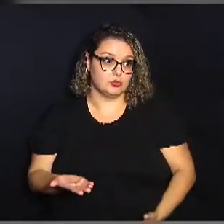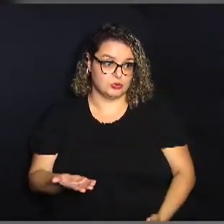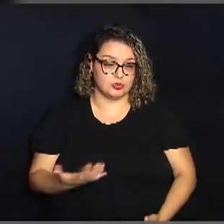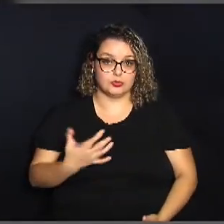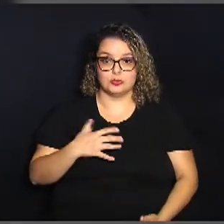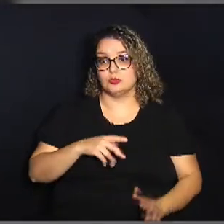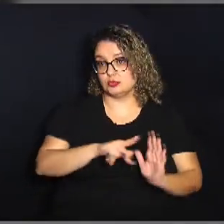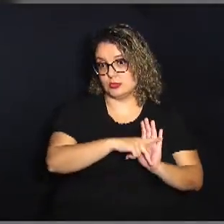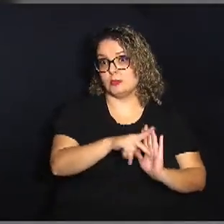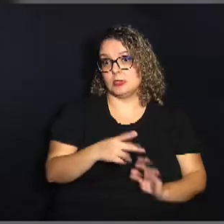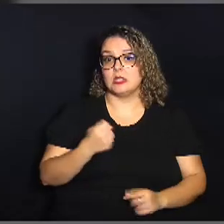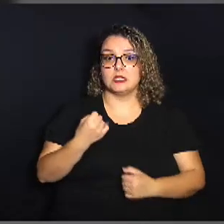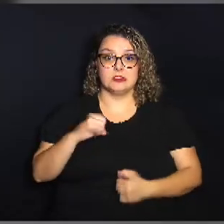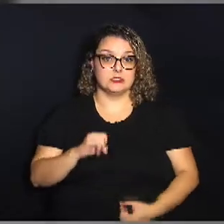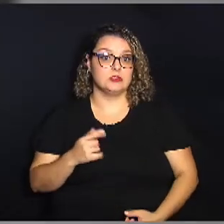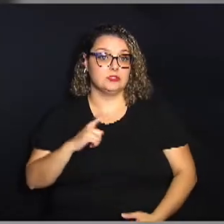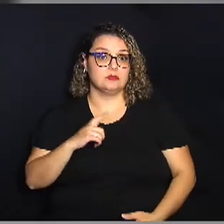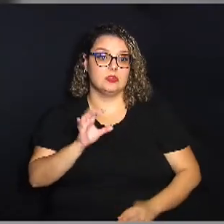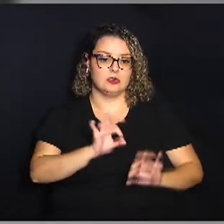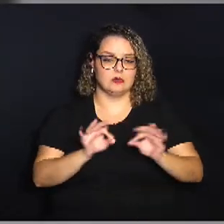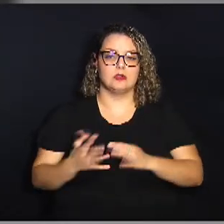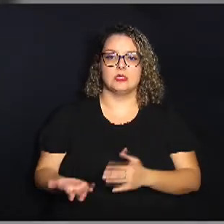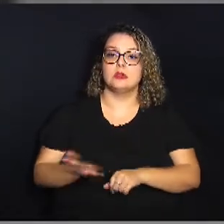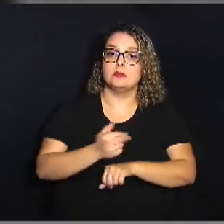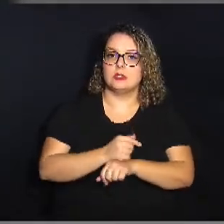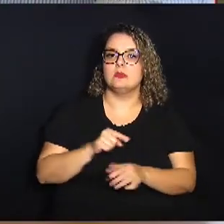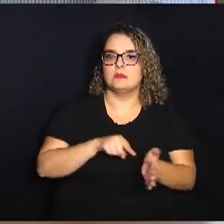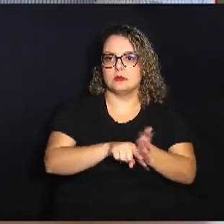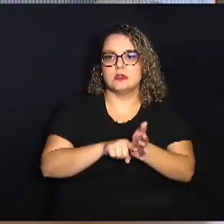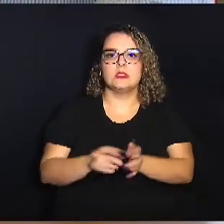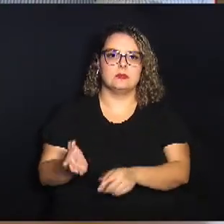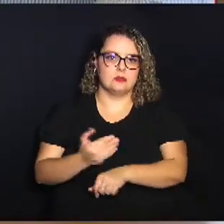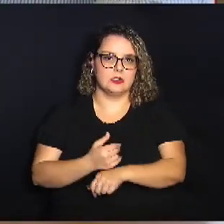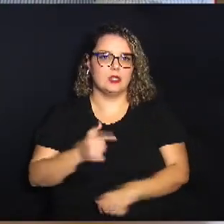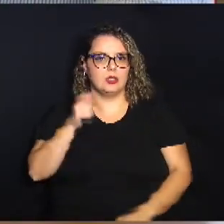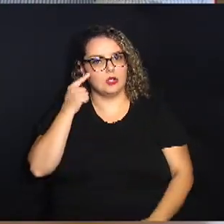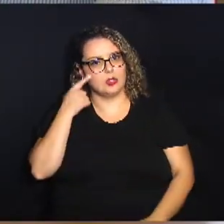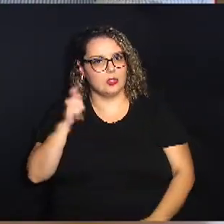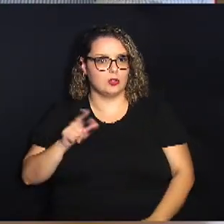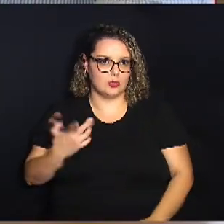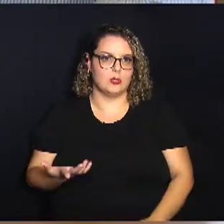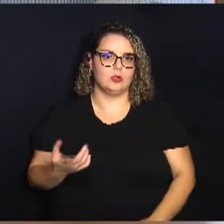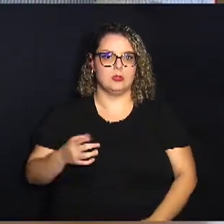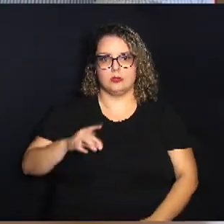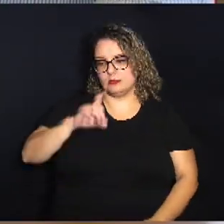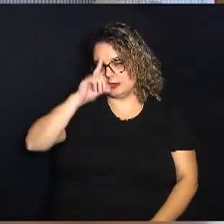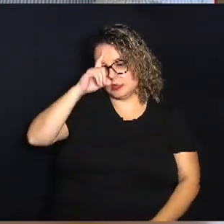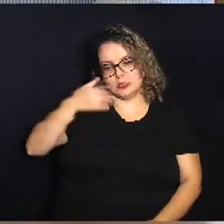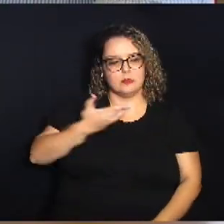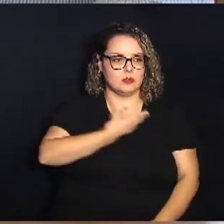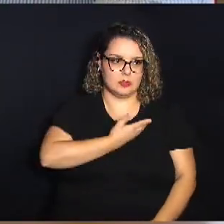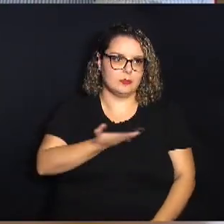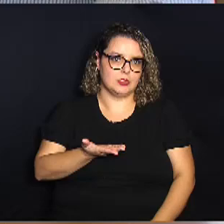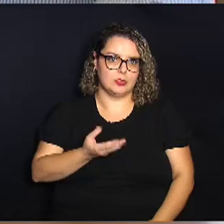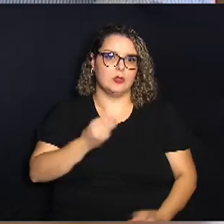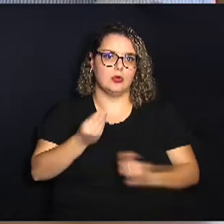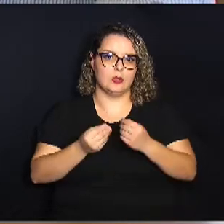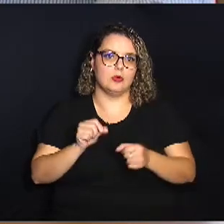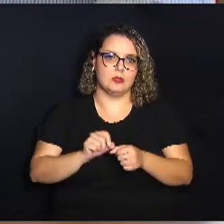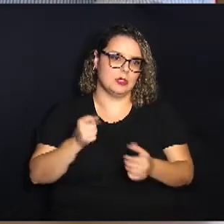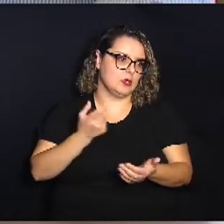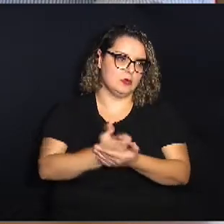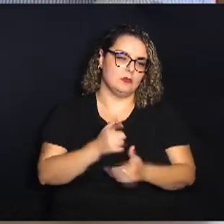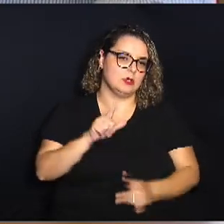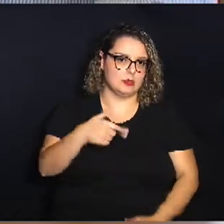parte mas se tiver alguém que organizou antes conseguiu fazer essa pesquisa eventualmente pode delegar para os amigos passar para os amigos fazerem as compras depois